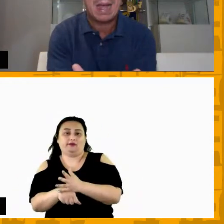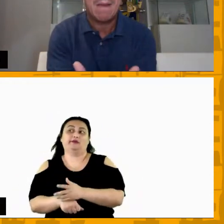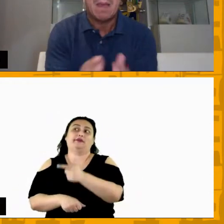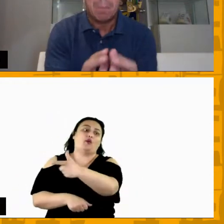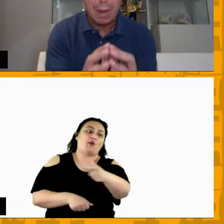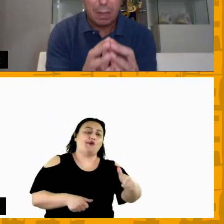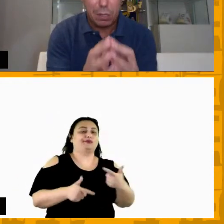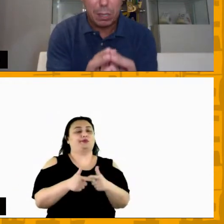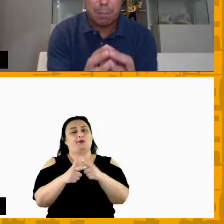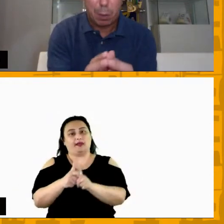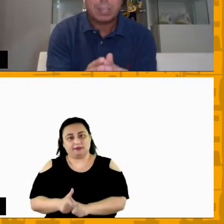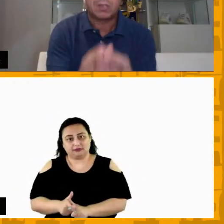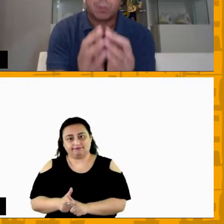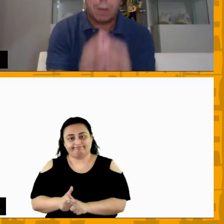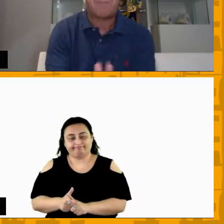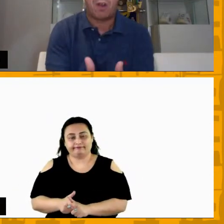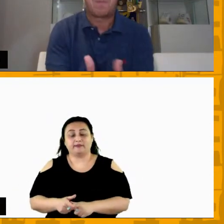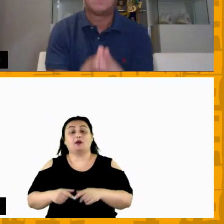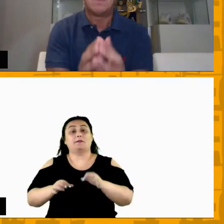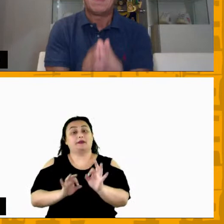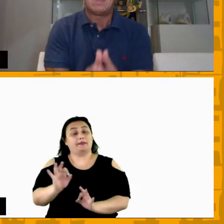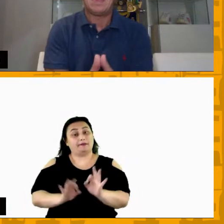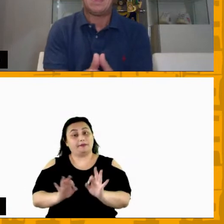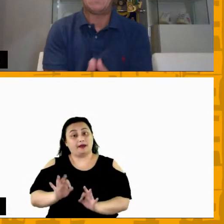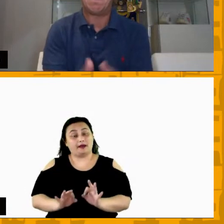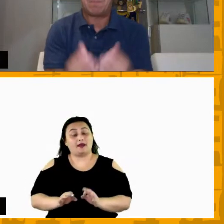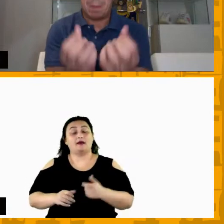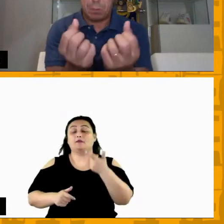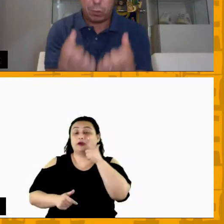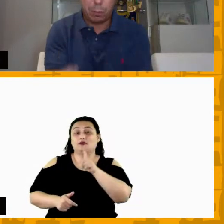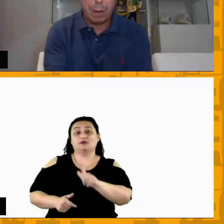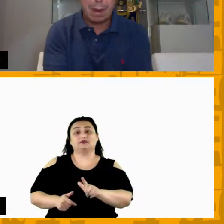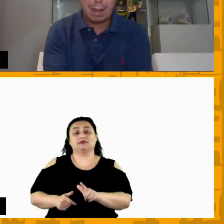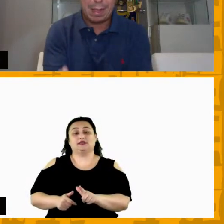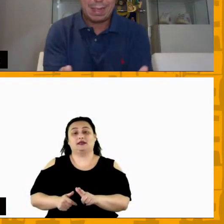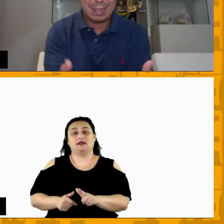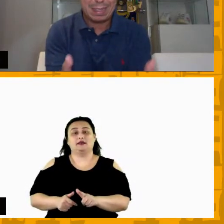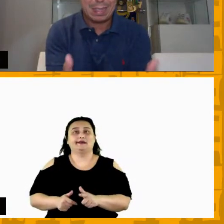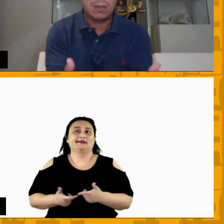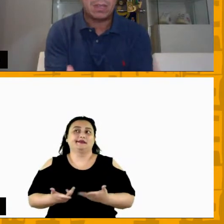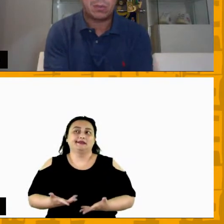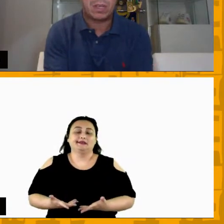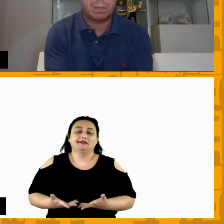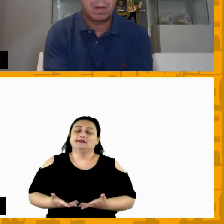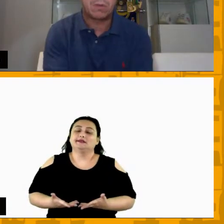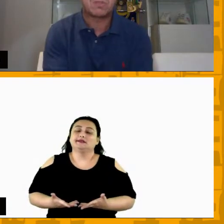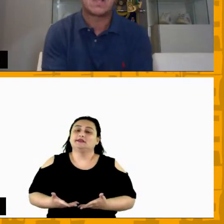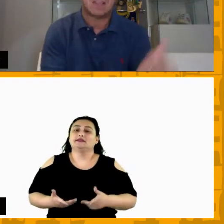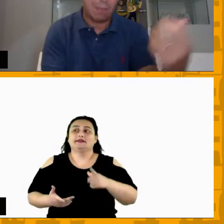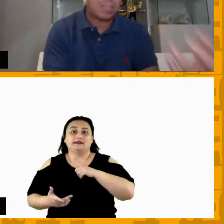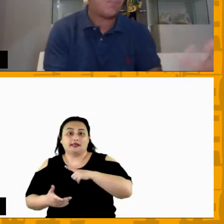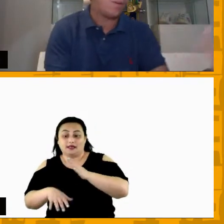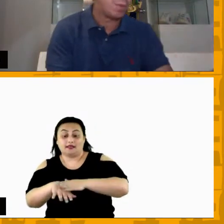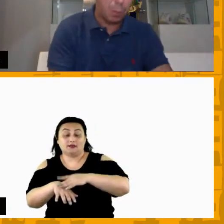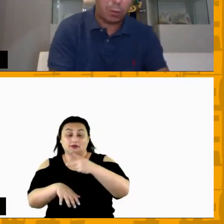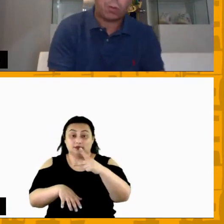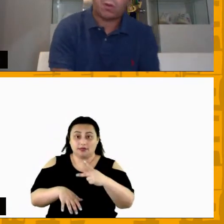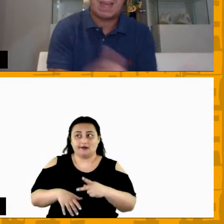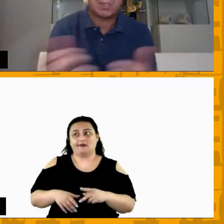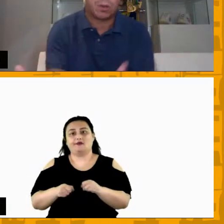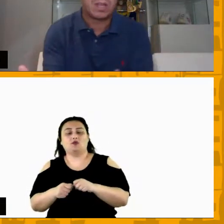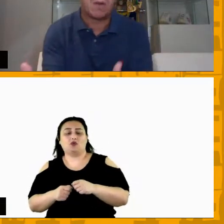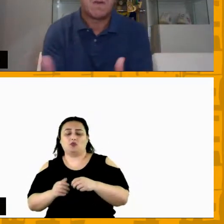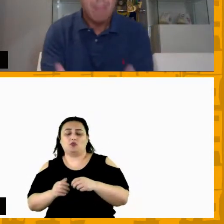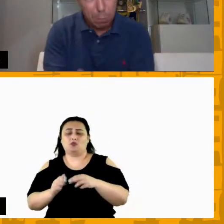preparar pra que você possa de uma forma super estando nas suas mãos através de formas